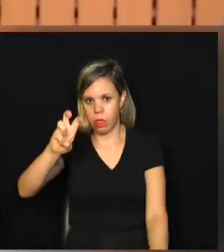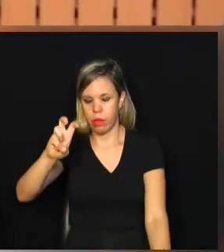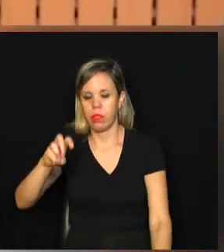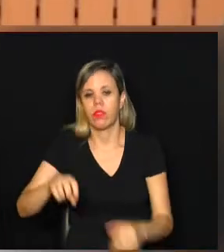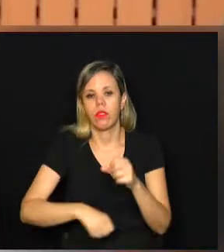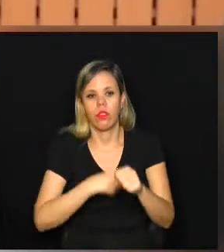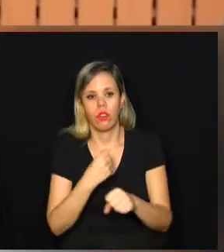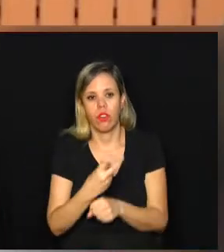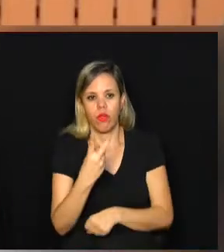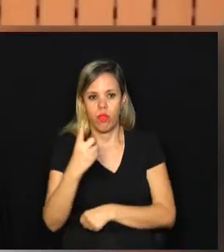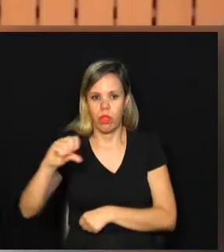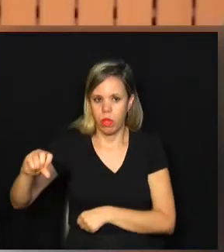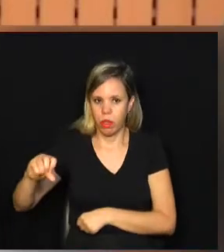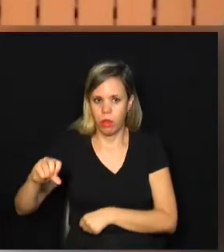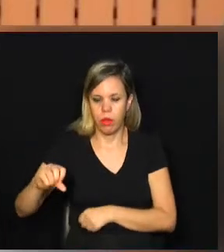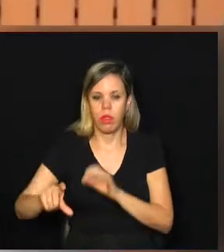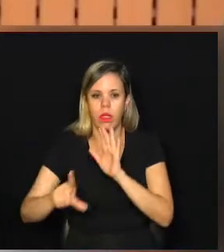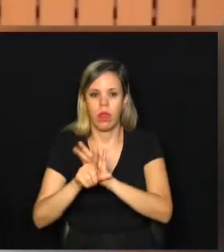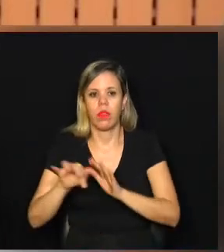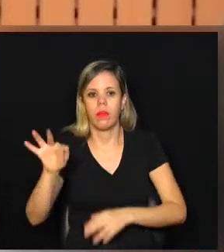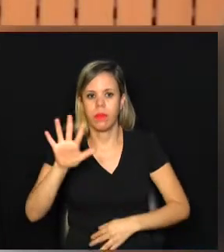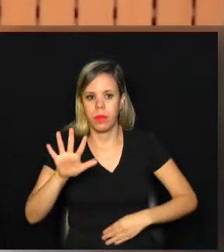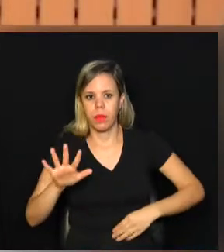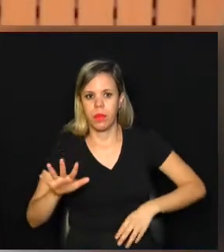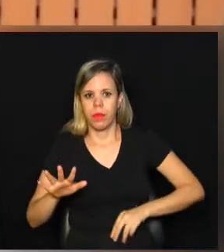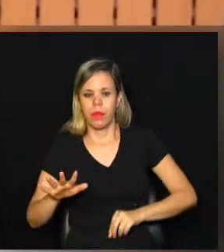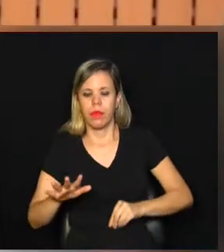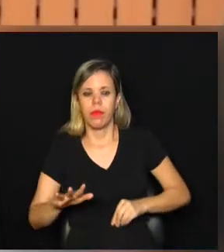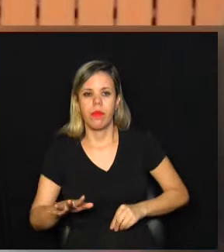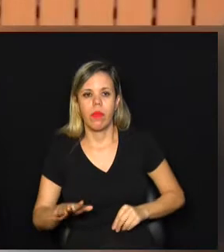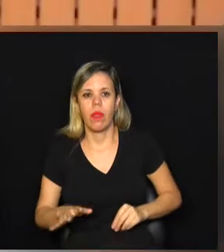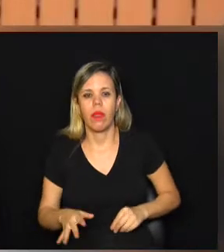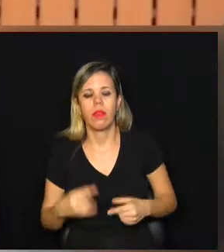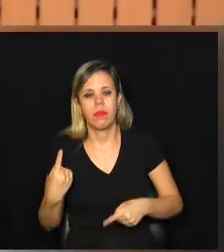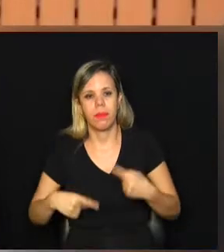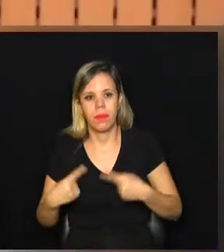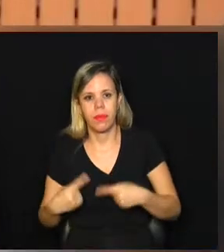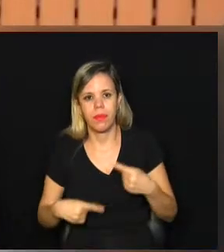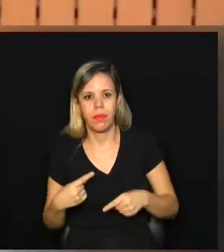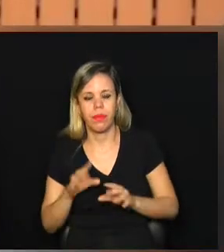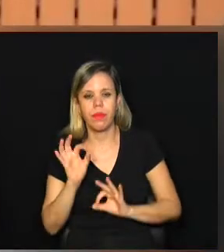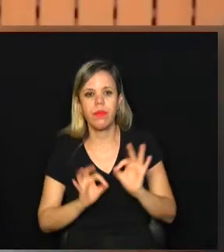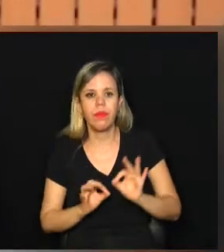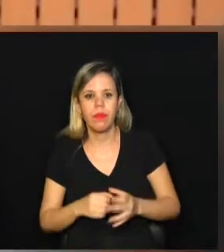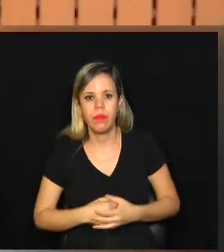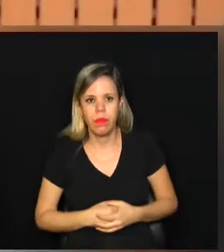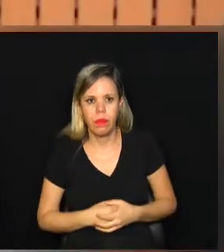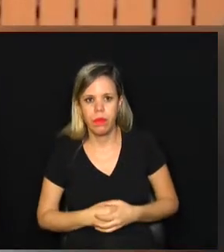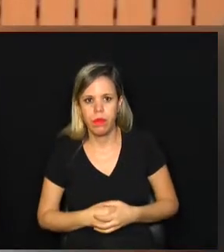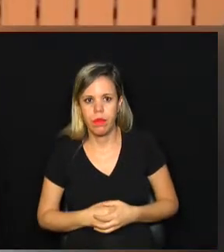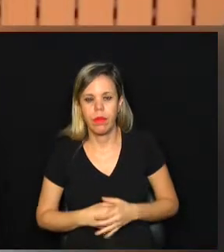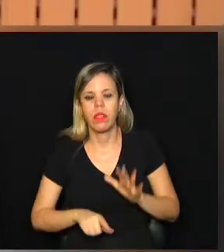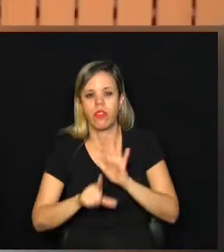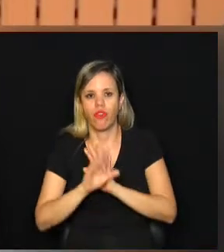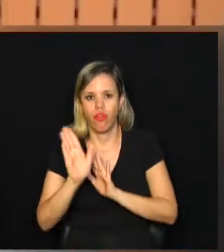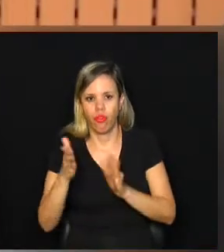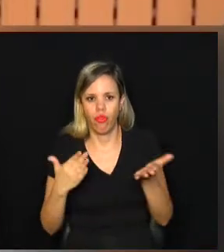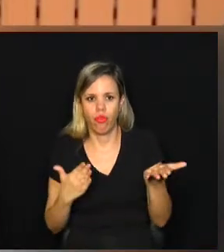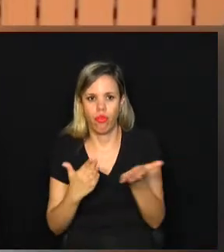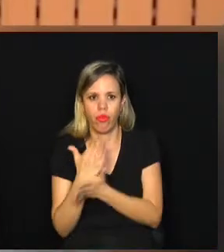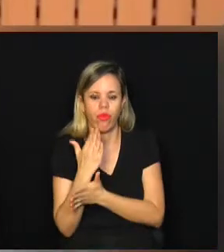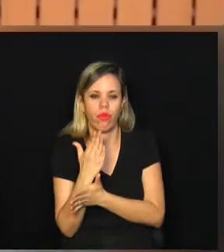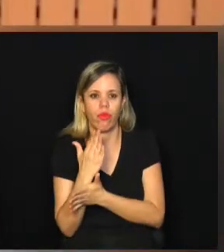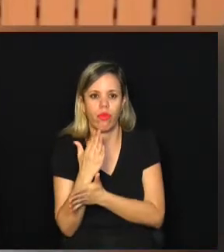2019, que é uma lei federal que está em discussão a sua regulamentação, mas uma lei já aprovada